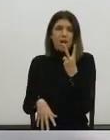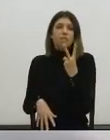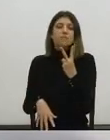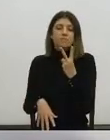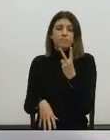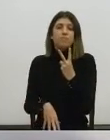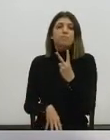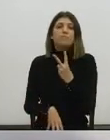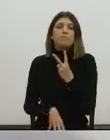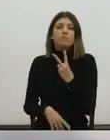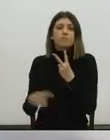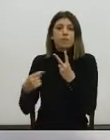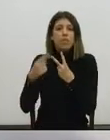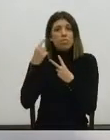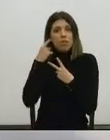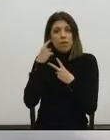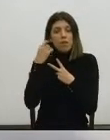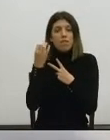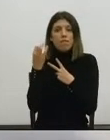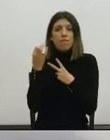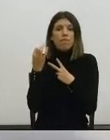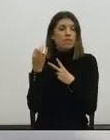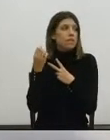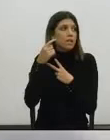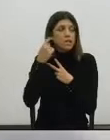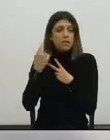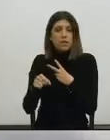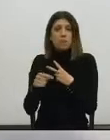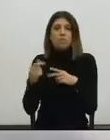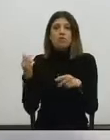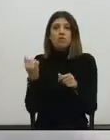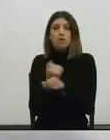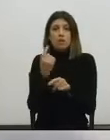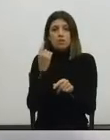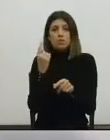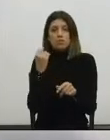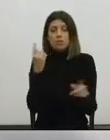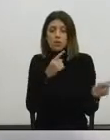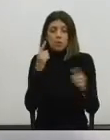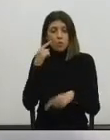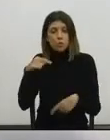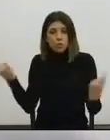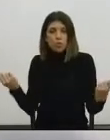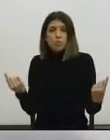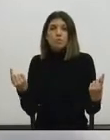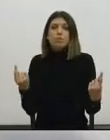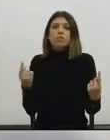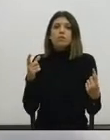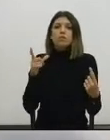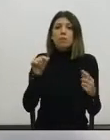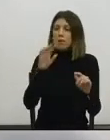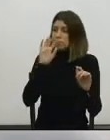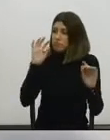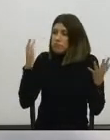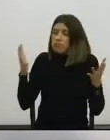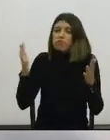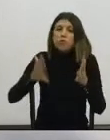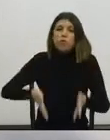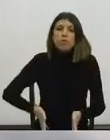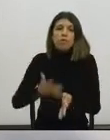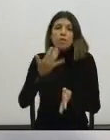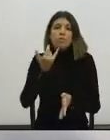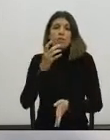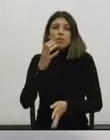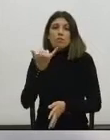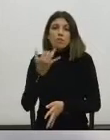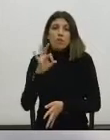foi na altura, nós temos ali transportes públicos segregados, renaturalização e uma Avenida 24 de